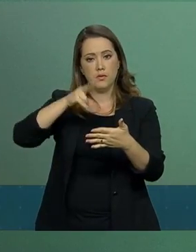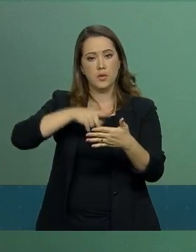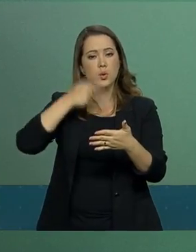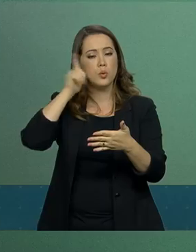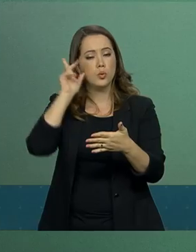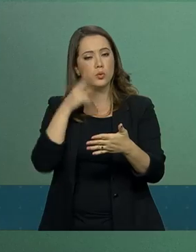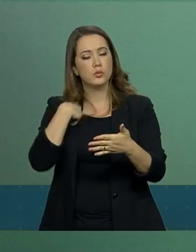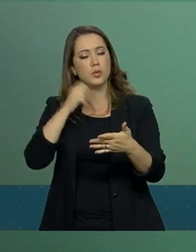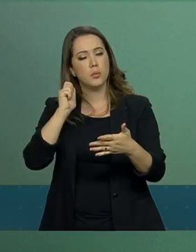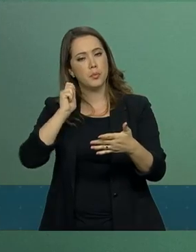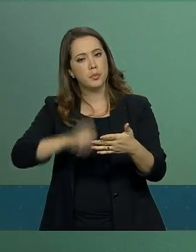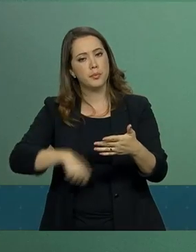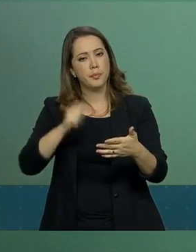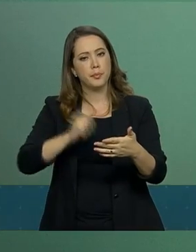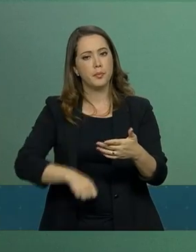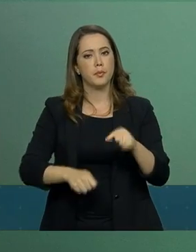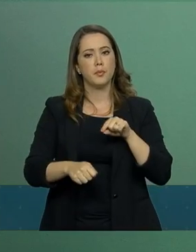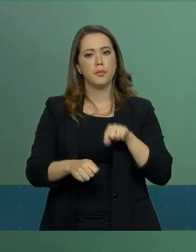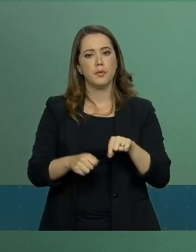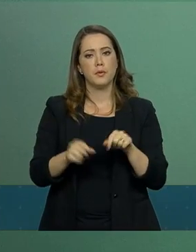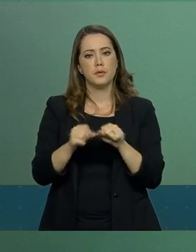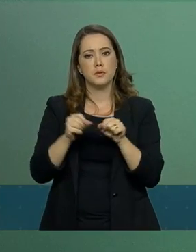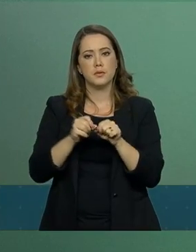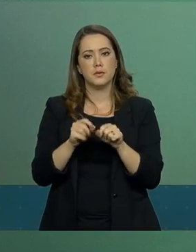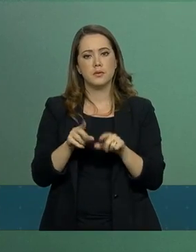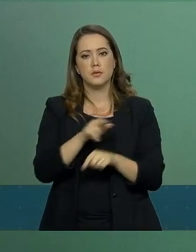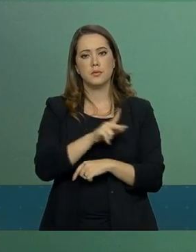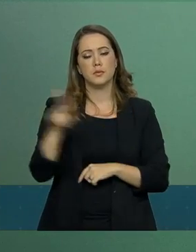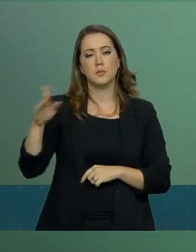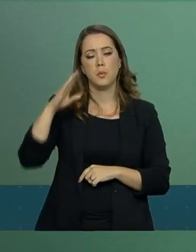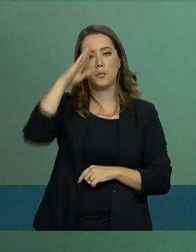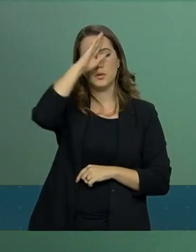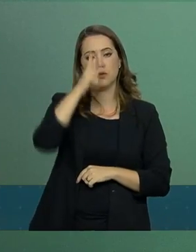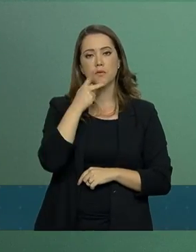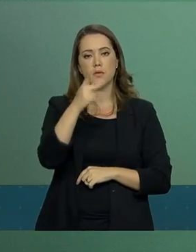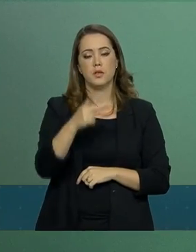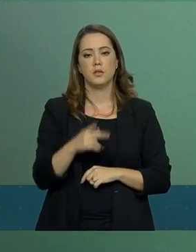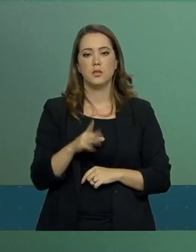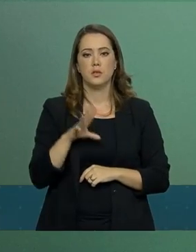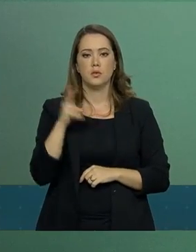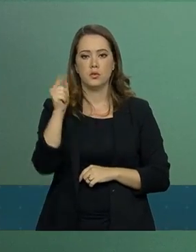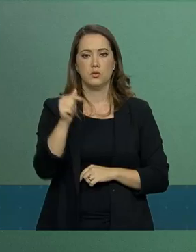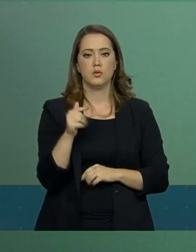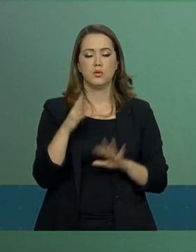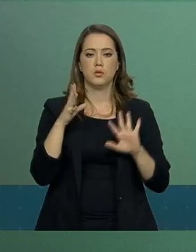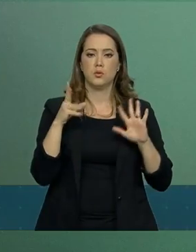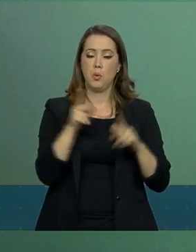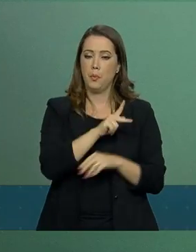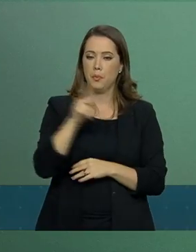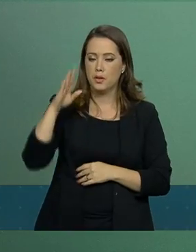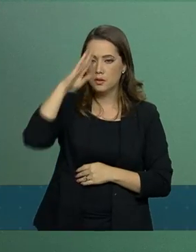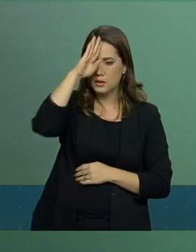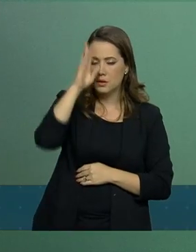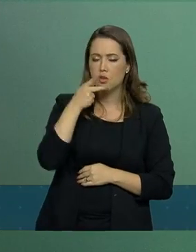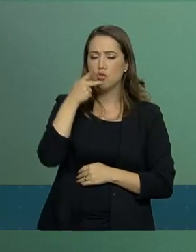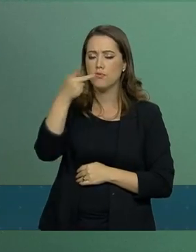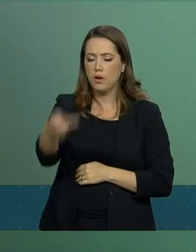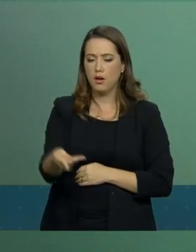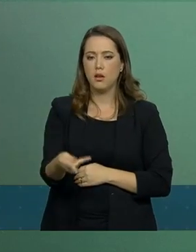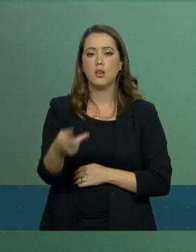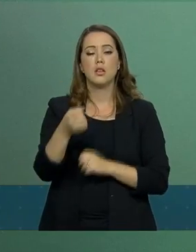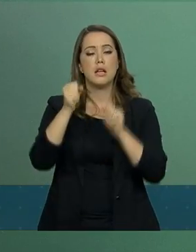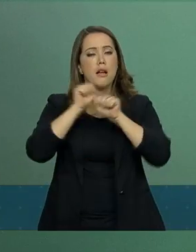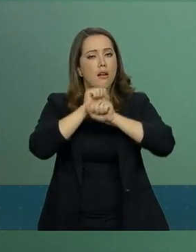ontem eu tive a oportunidade de fazê-lo do presidente, onde ele diz, de uma vez por todas, o presidente gostaria de deixar